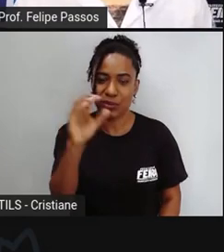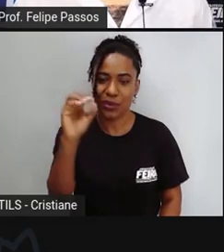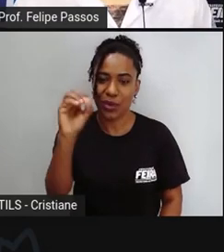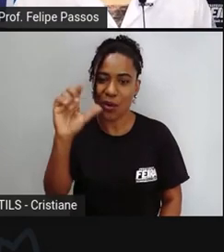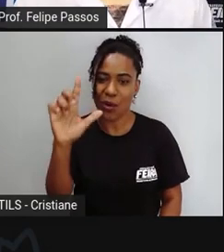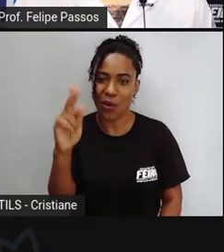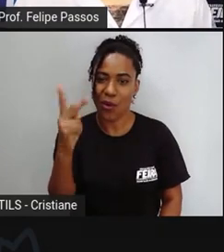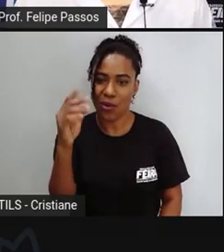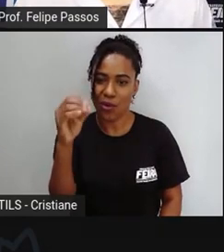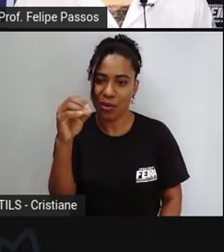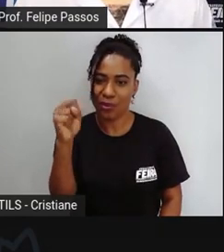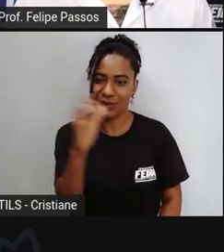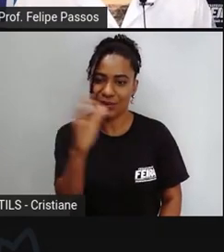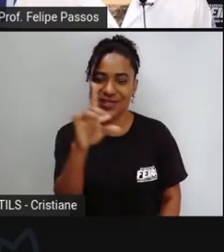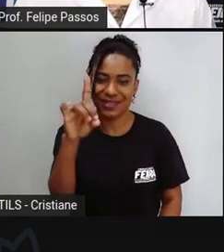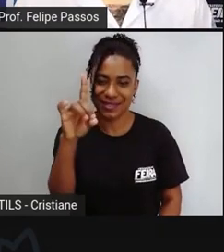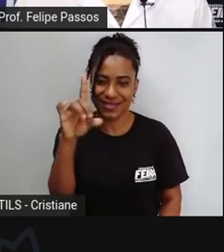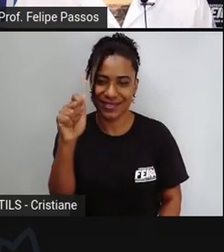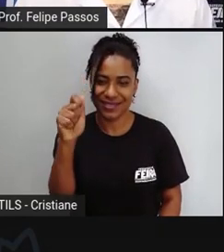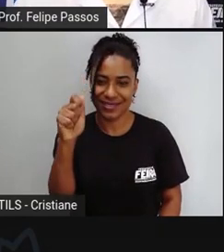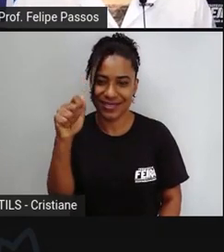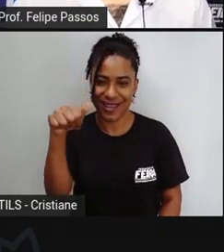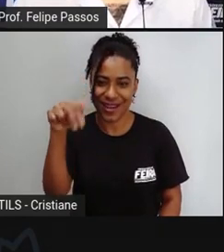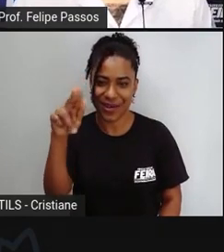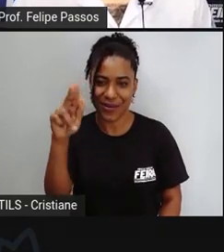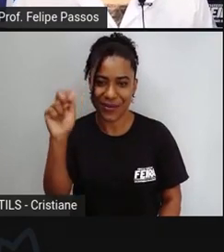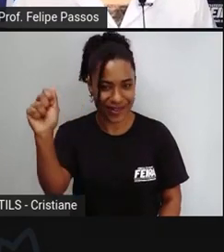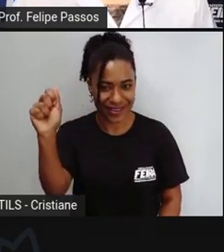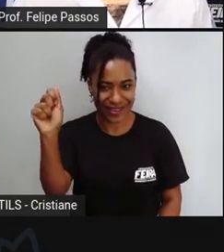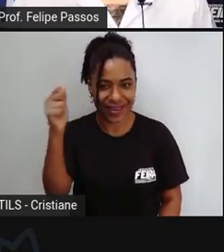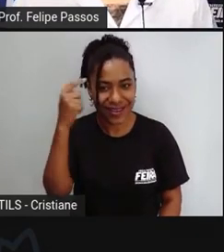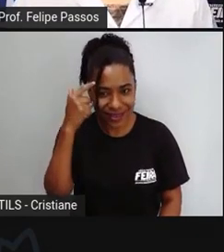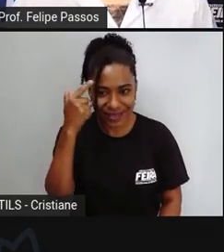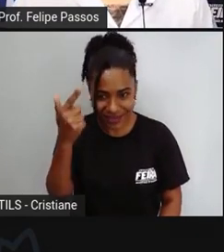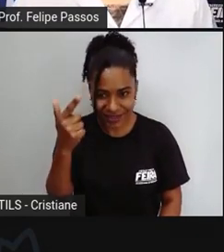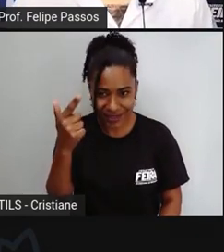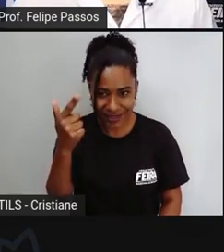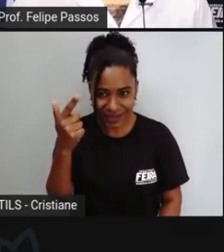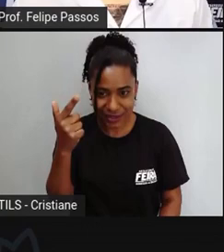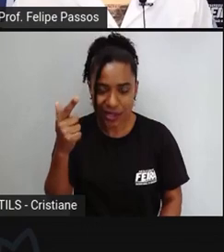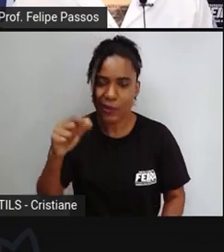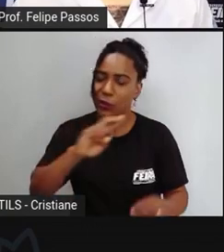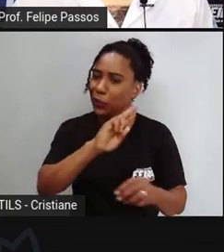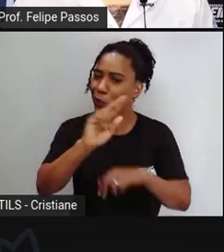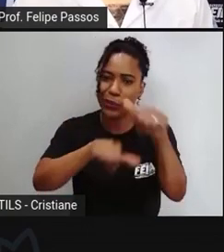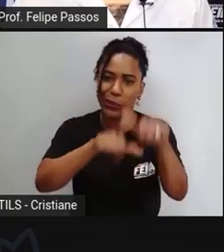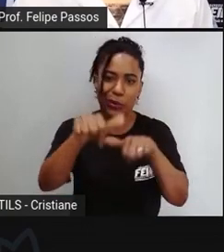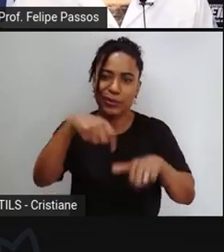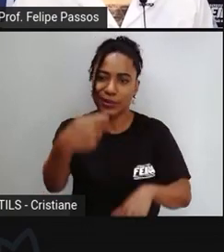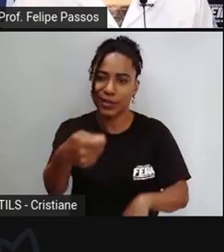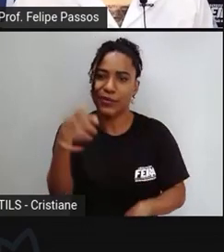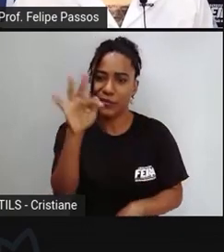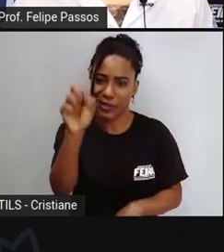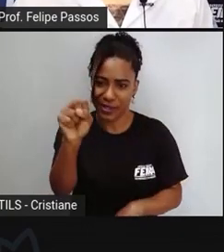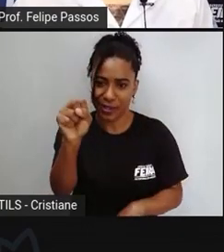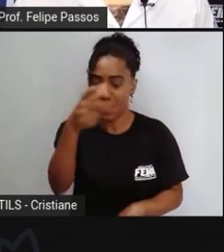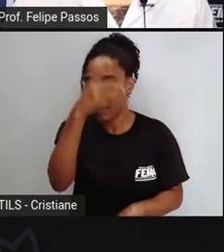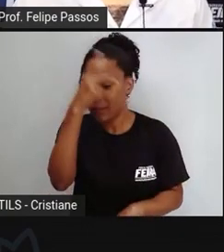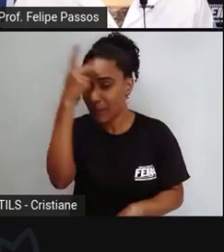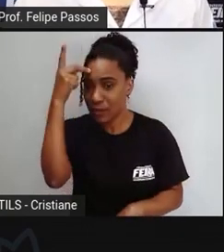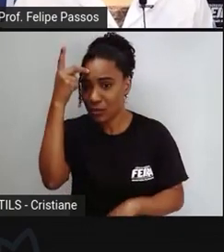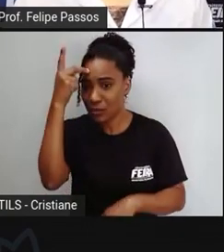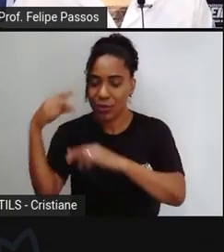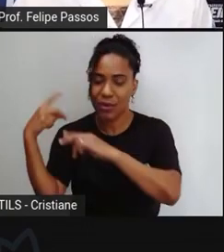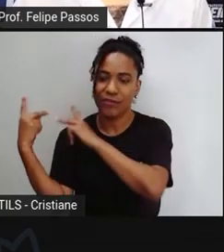pela abundância de água pela sombra e